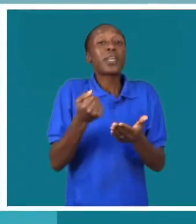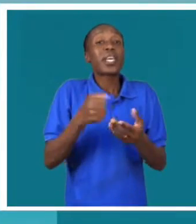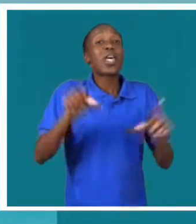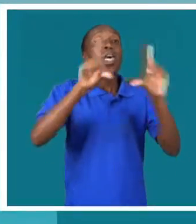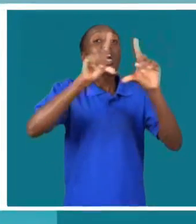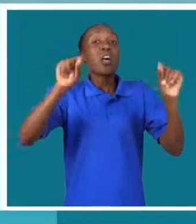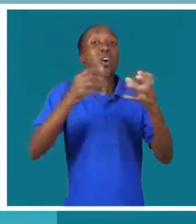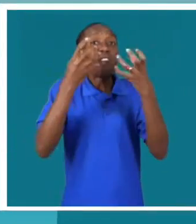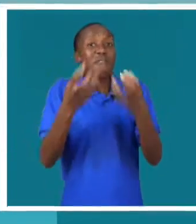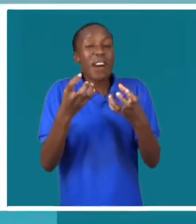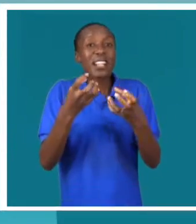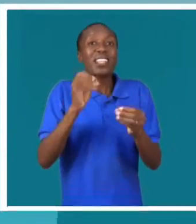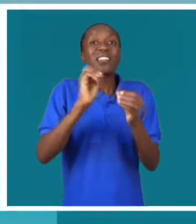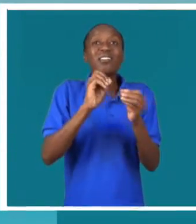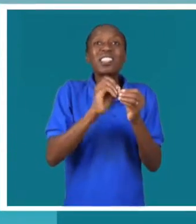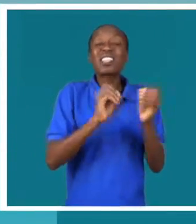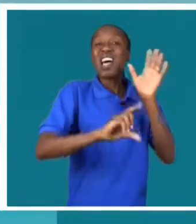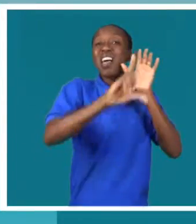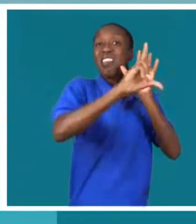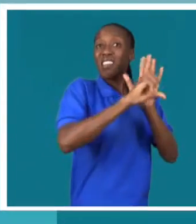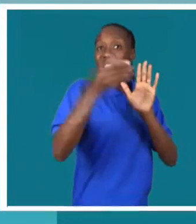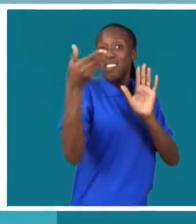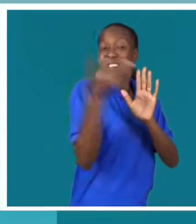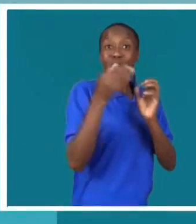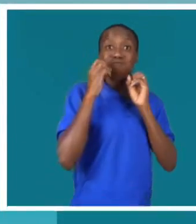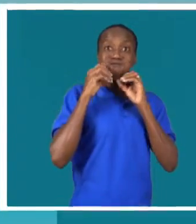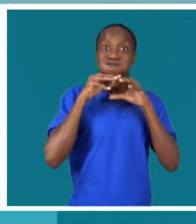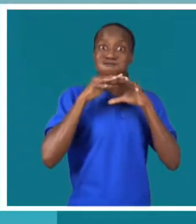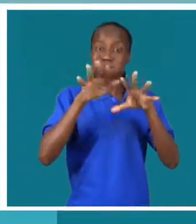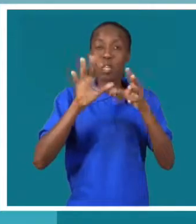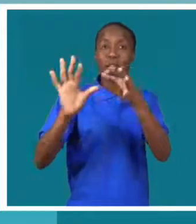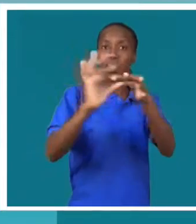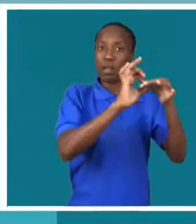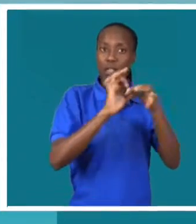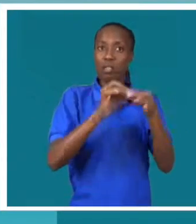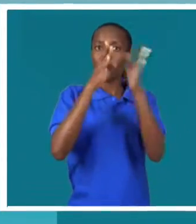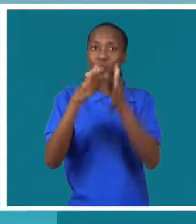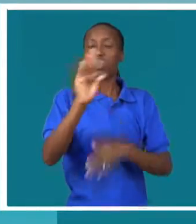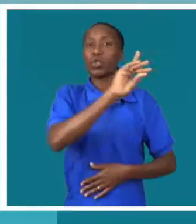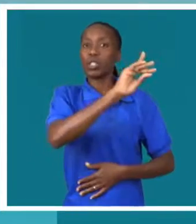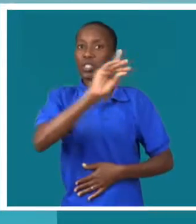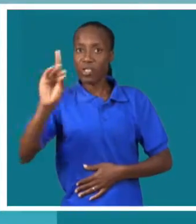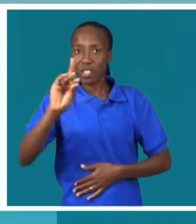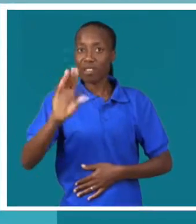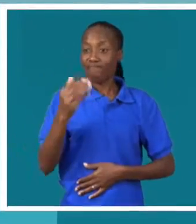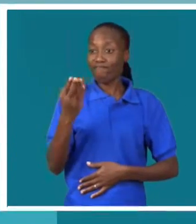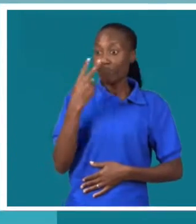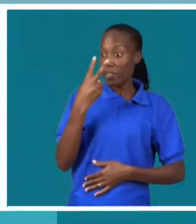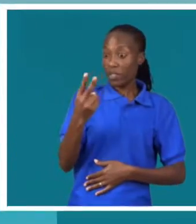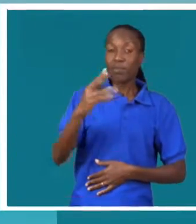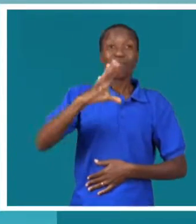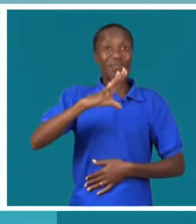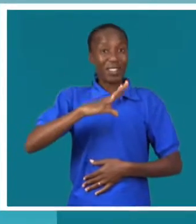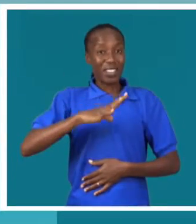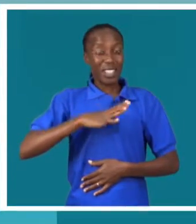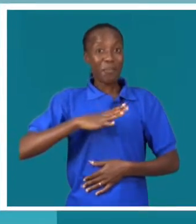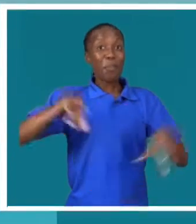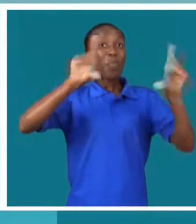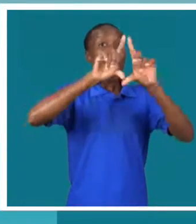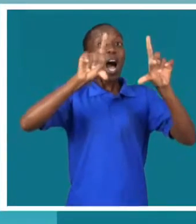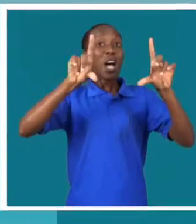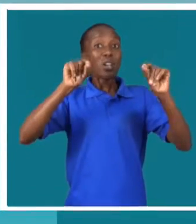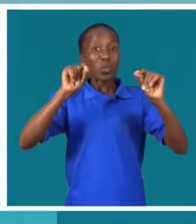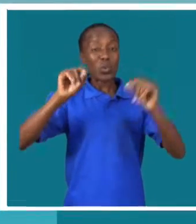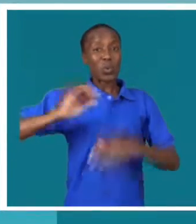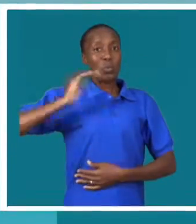exatamente aquela questão de falta da vinculação das políticas relacionadas com as pessoas com deficiência. E se tomar em consideração